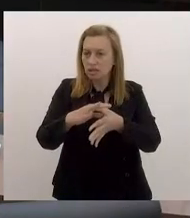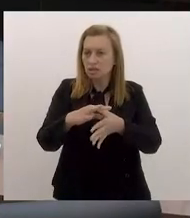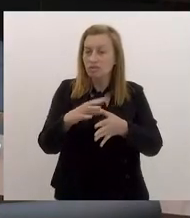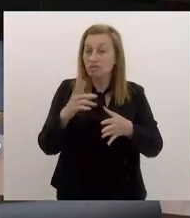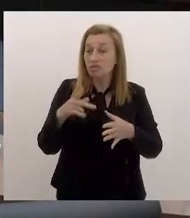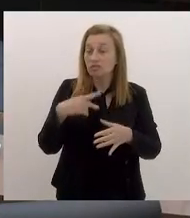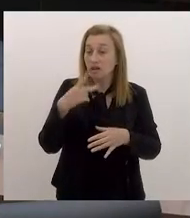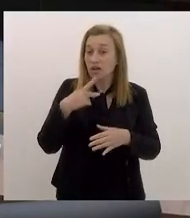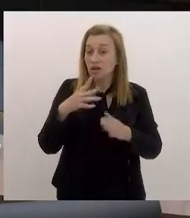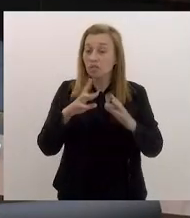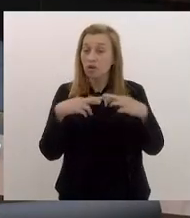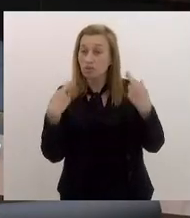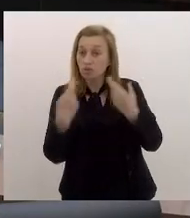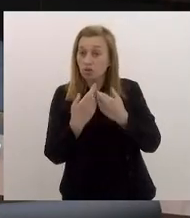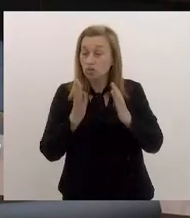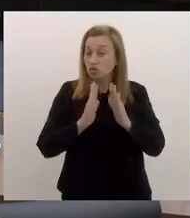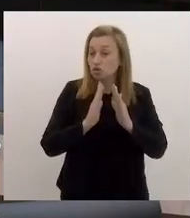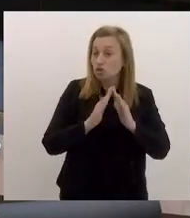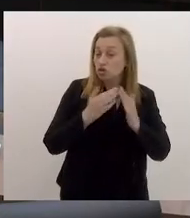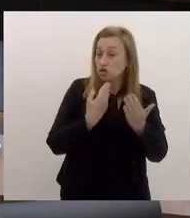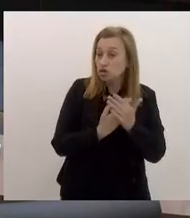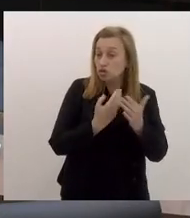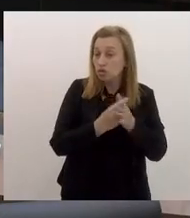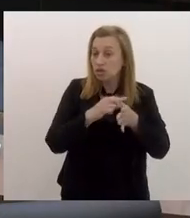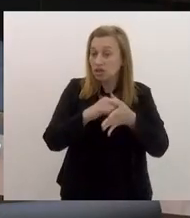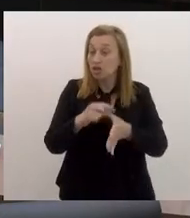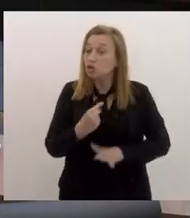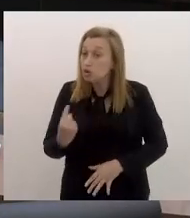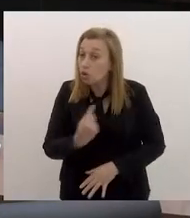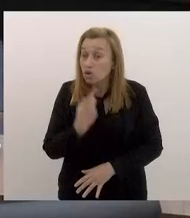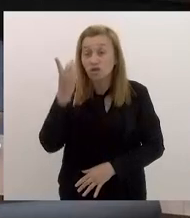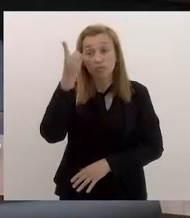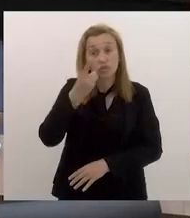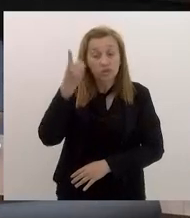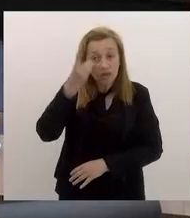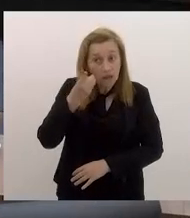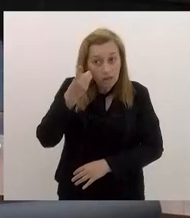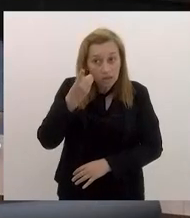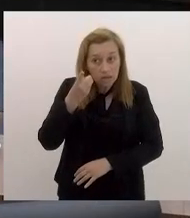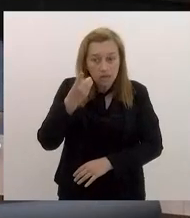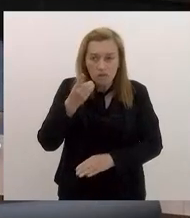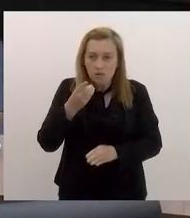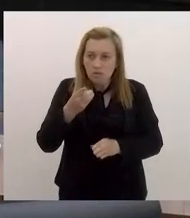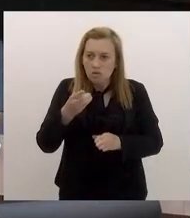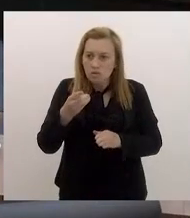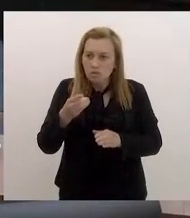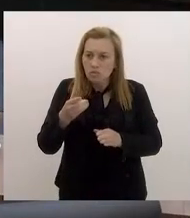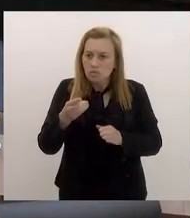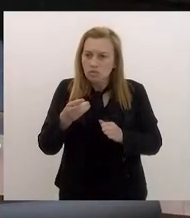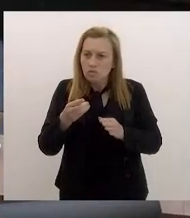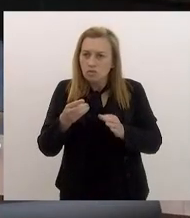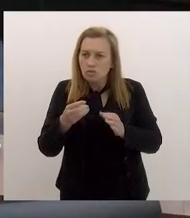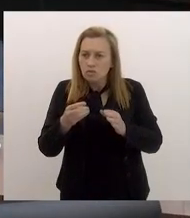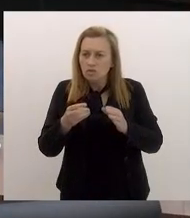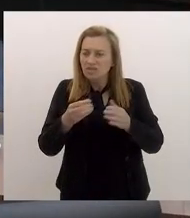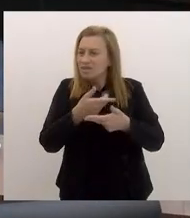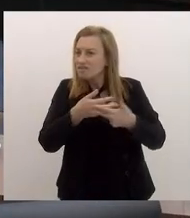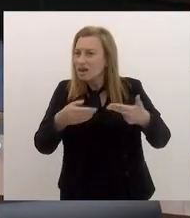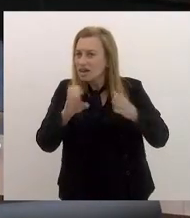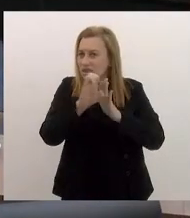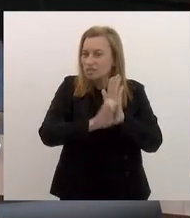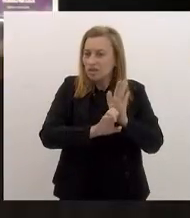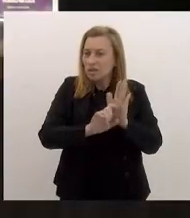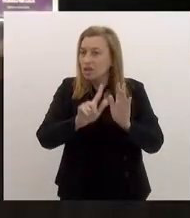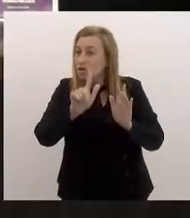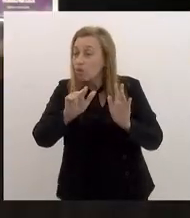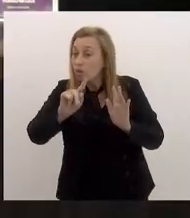reunião de colégios de líderes, nós, deputados. Sim. Fazer uma linha geral, porque tem muitas emendas que são iguais às